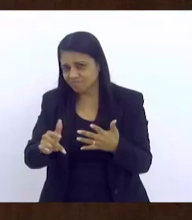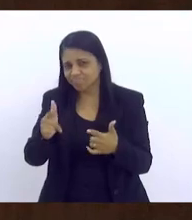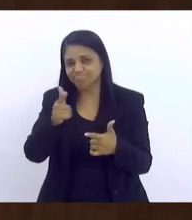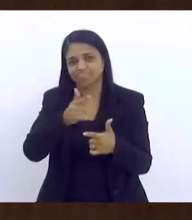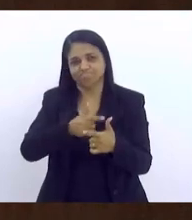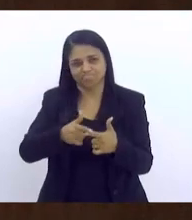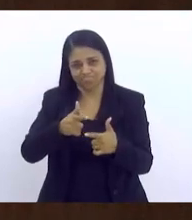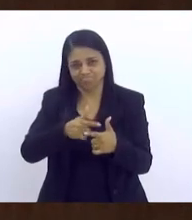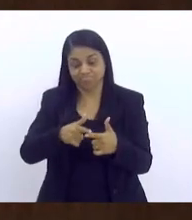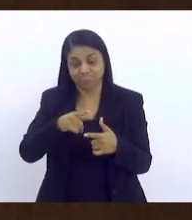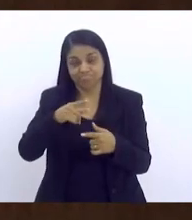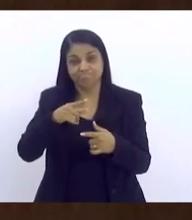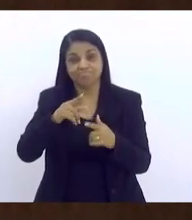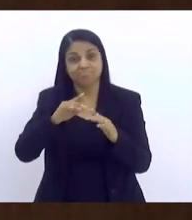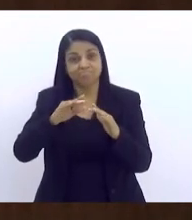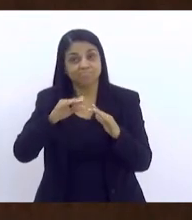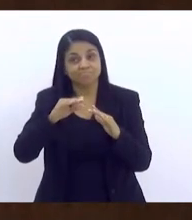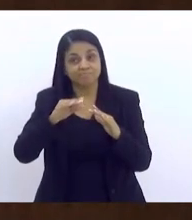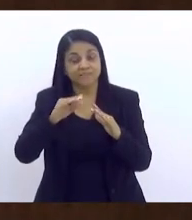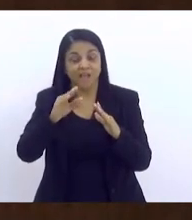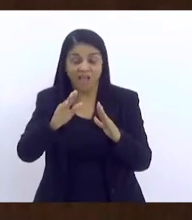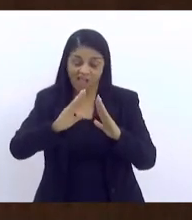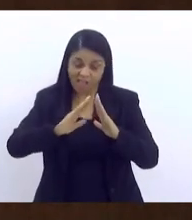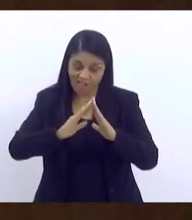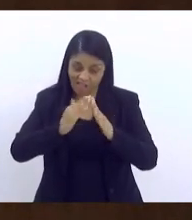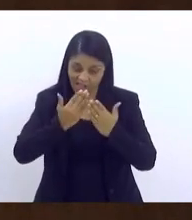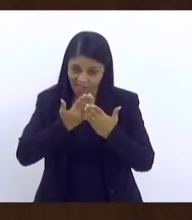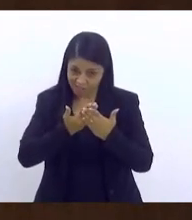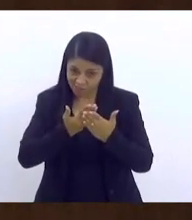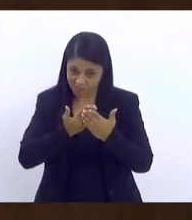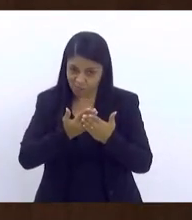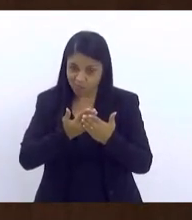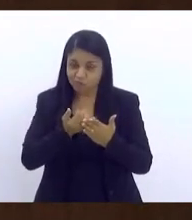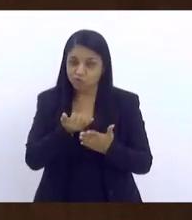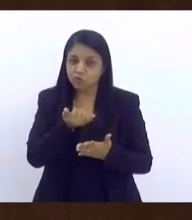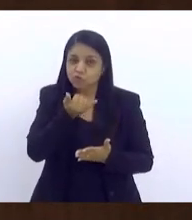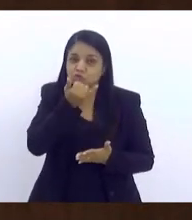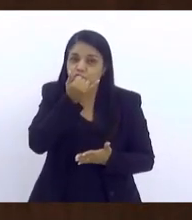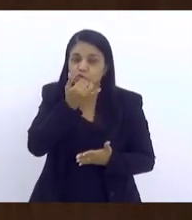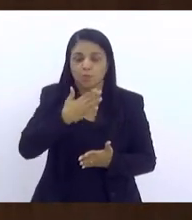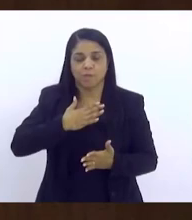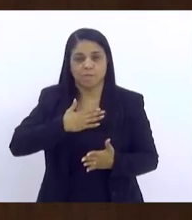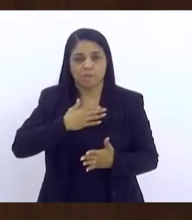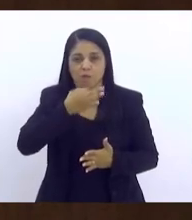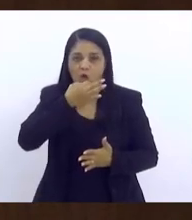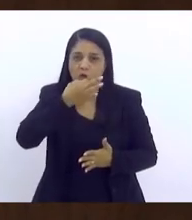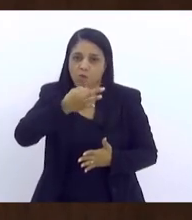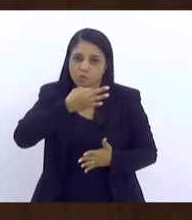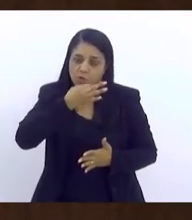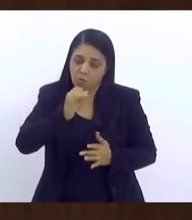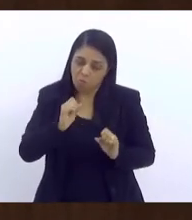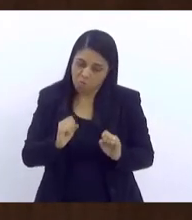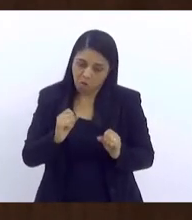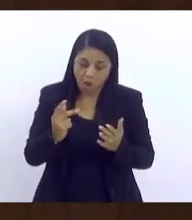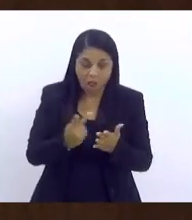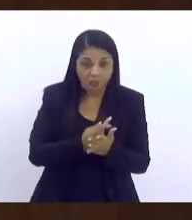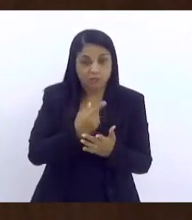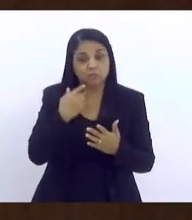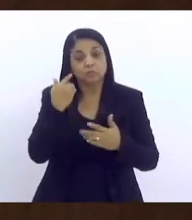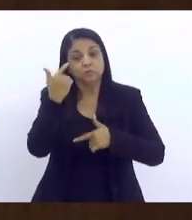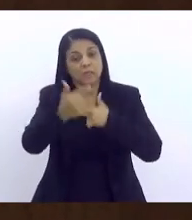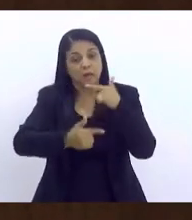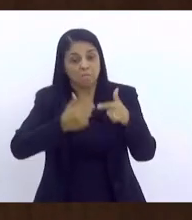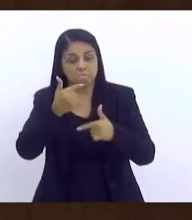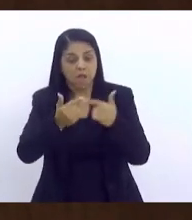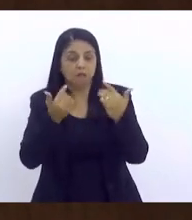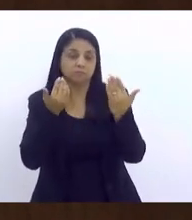que na escola, aí que entra... Desculpe, gente, é minha posição, posso estar errada. do trabalho do psicólogo, o trabalho